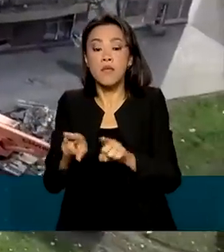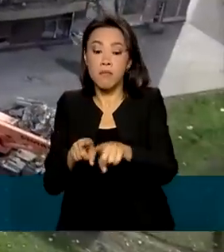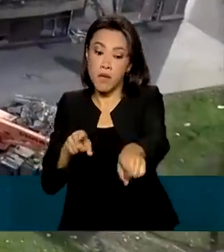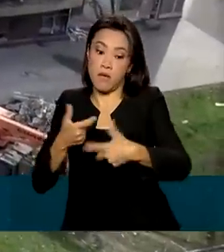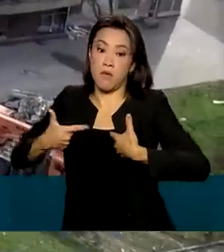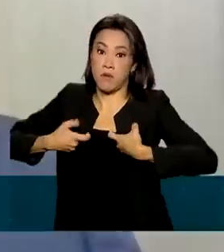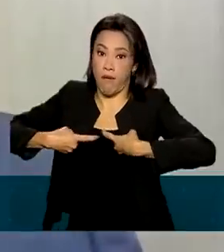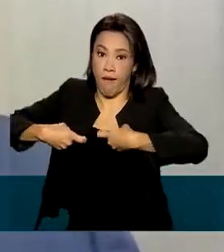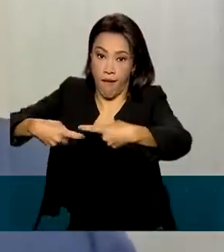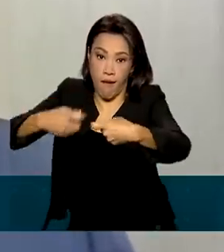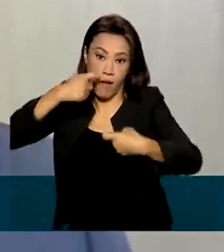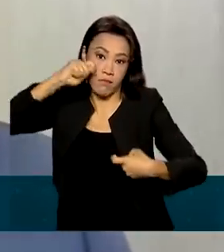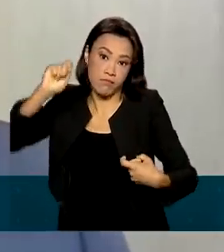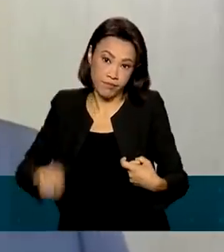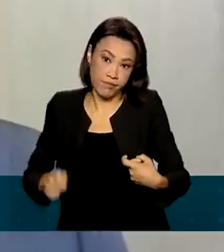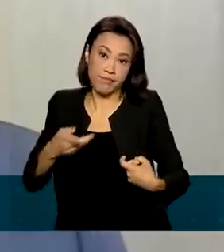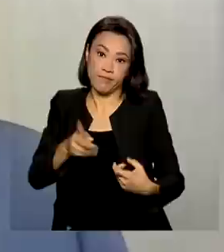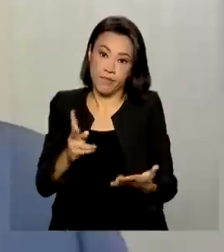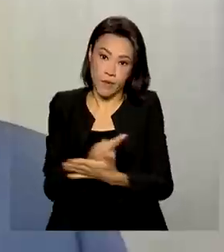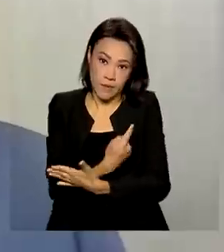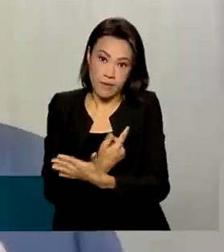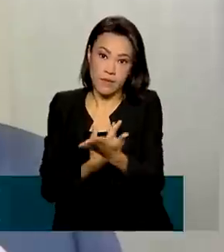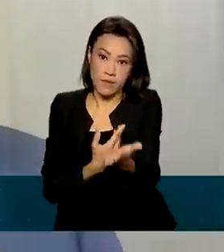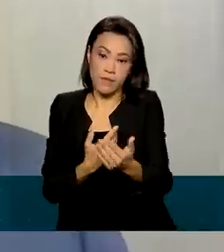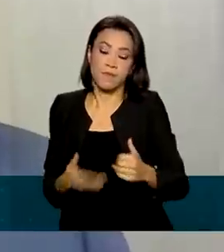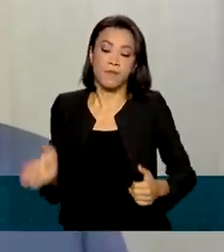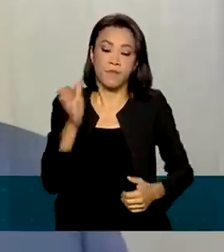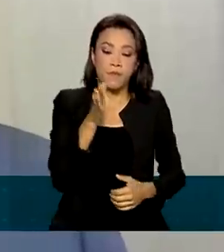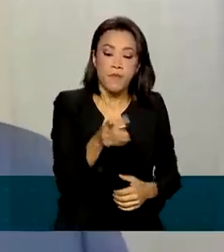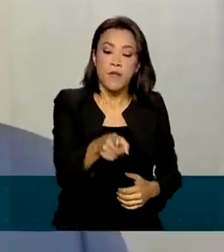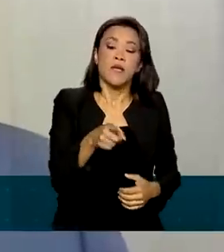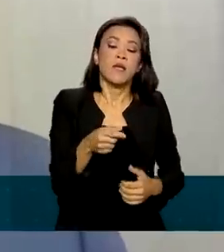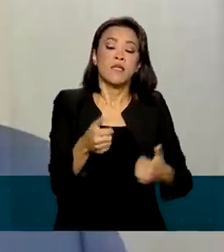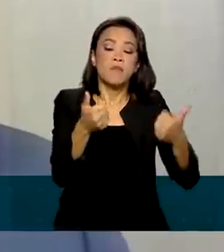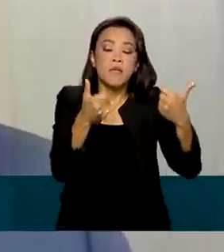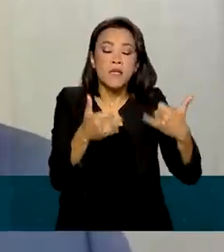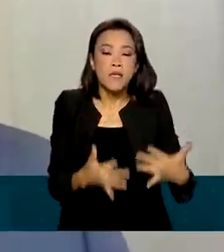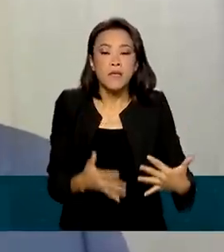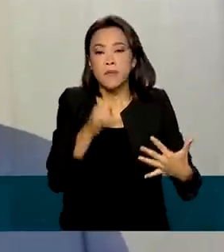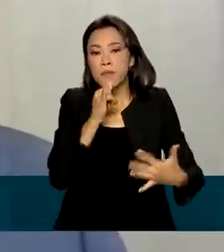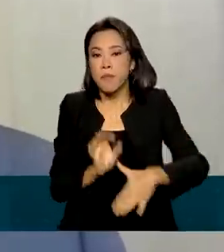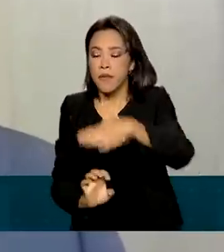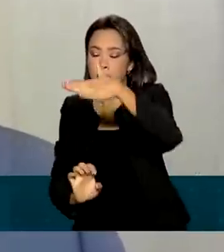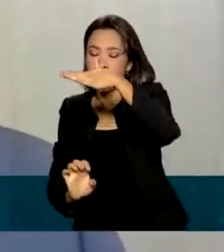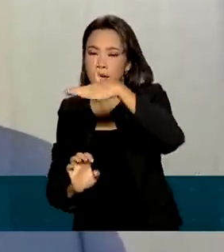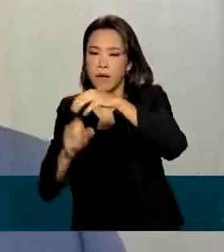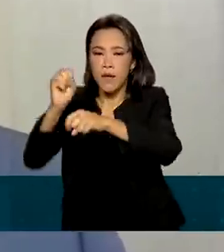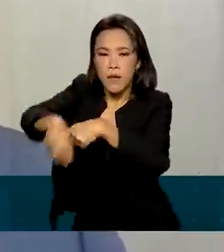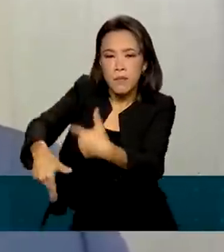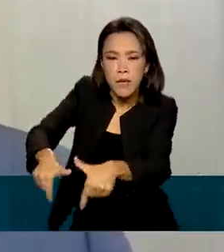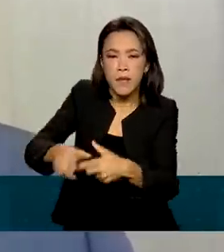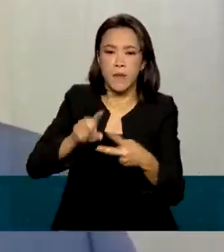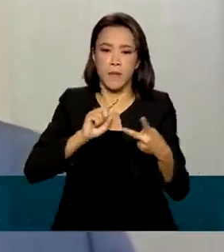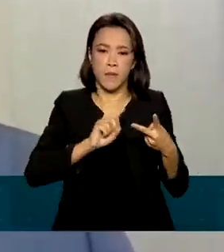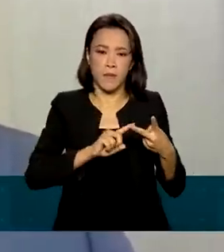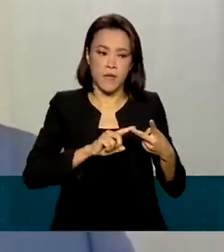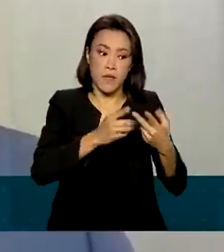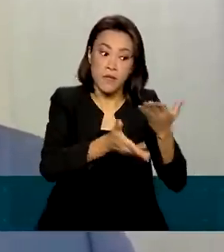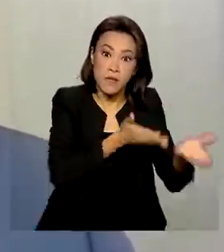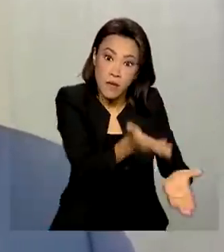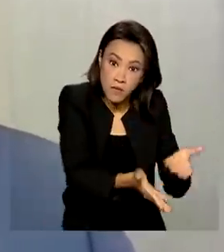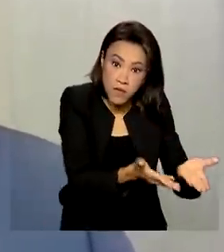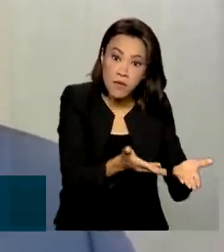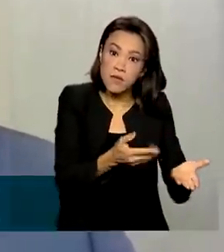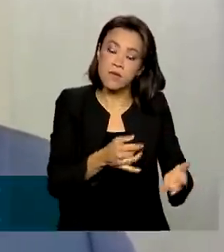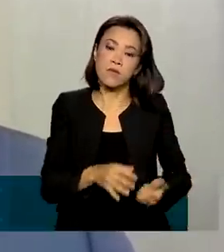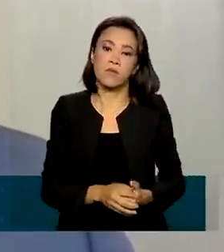europeu. A retomada no bens de capital, emprego e serviços, ela